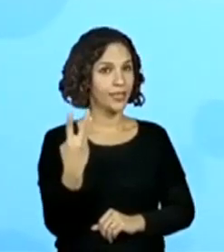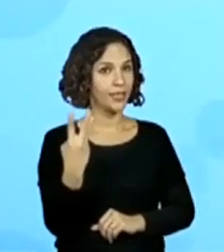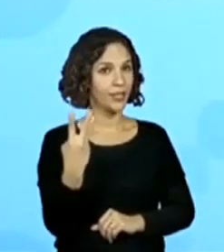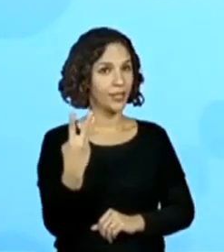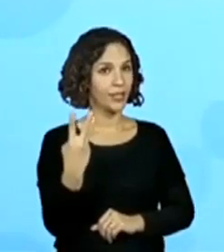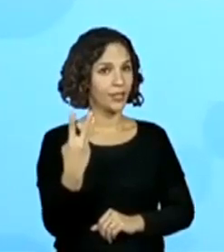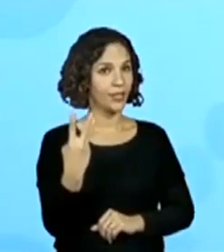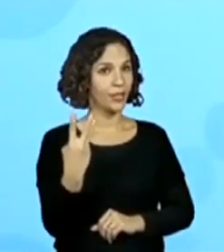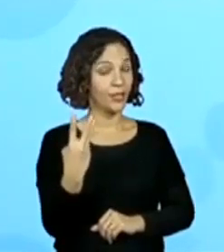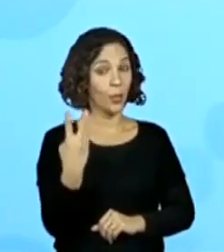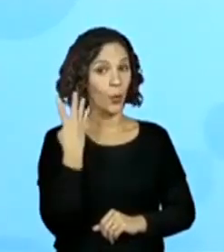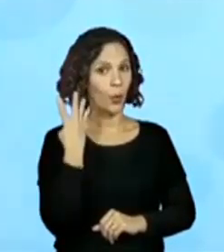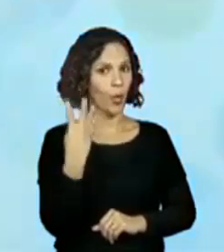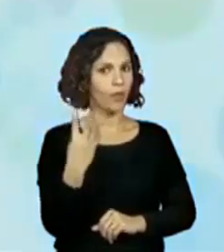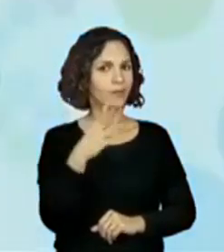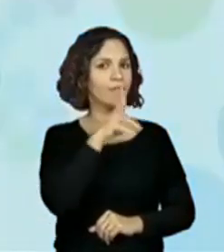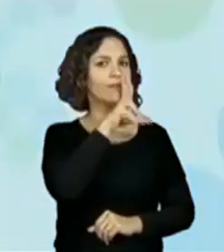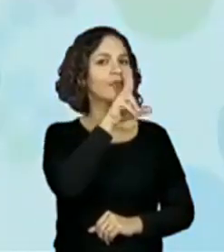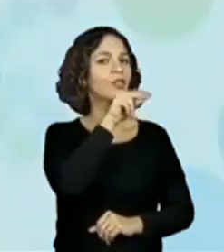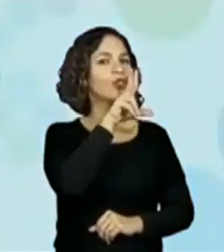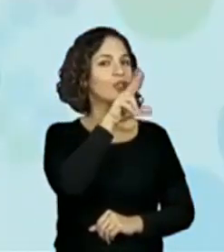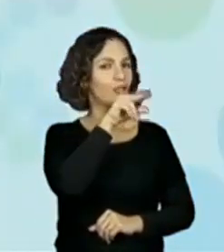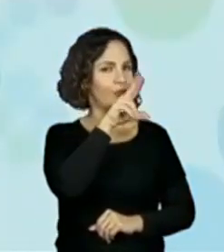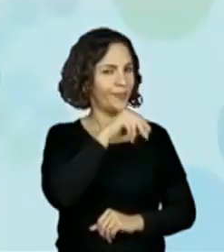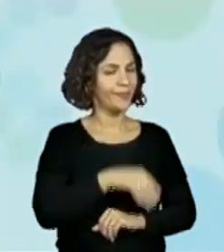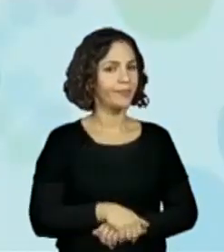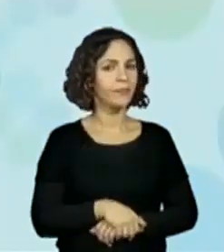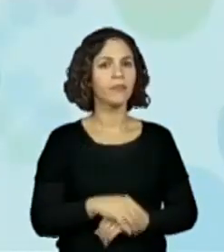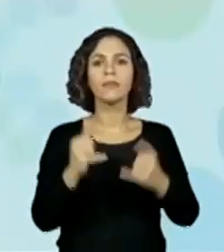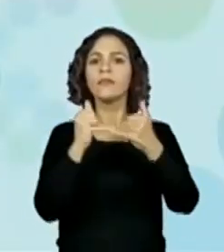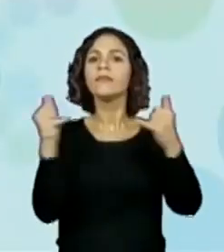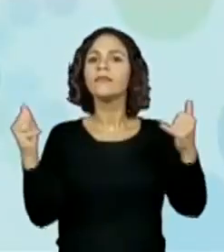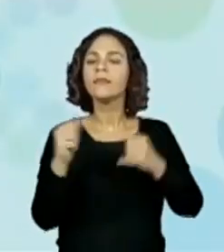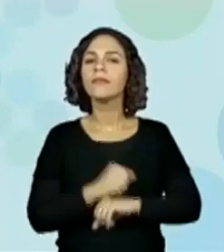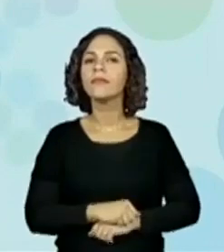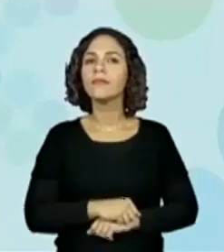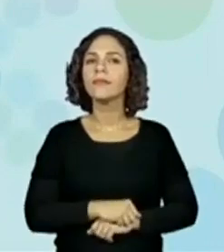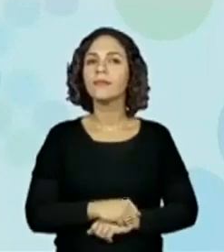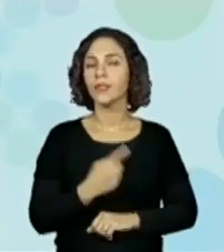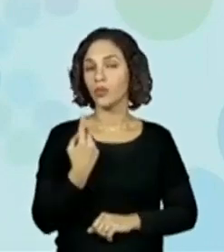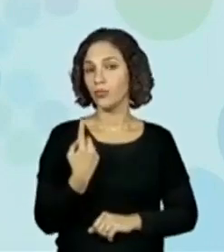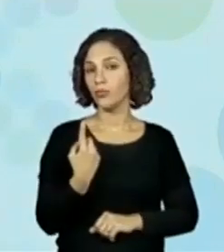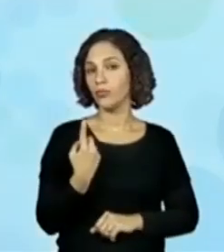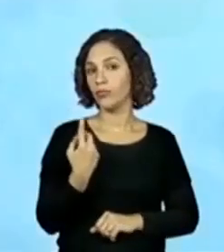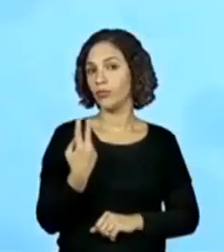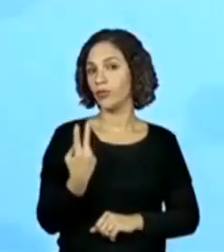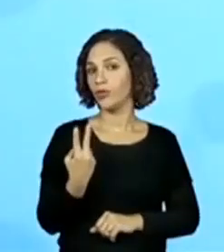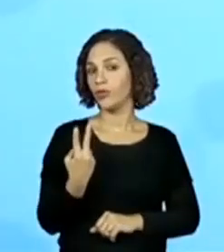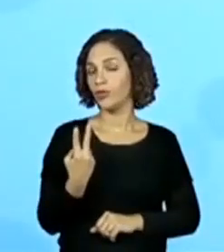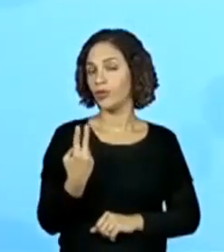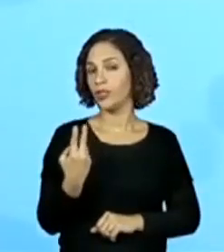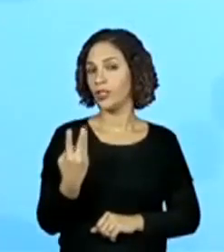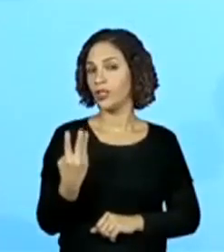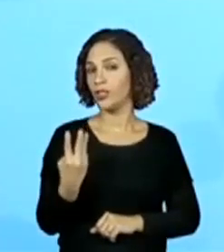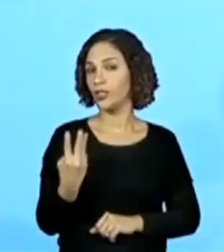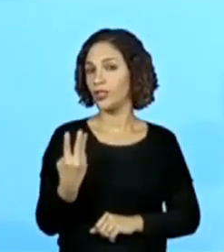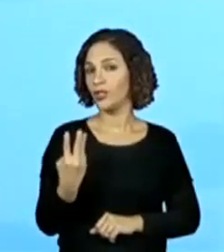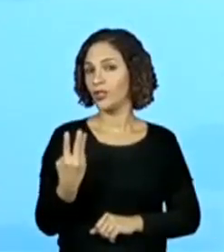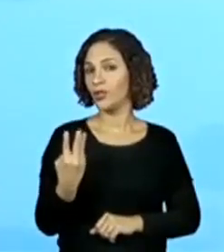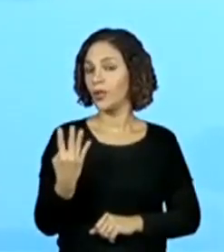três patinhos, quatro patinhos. E de largura? Um, dois, três,